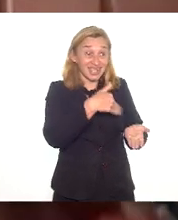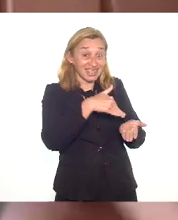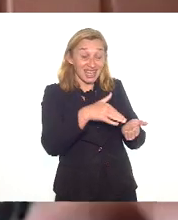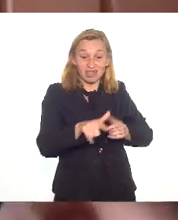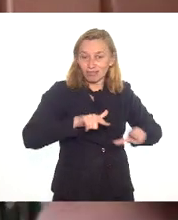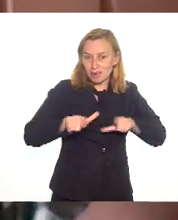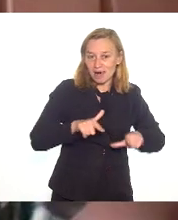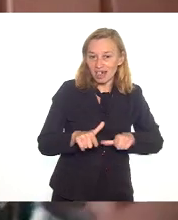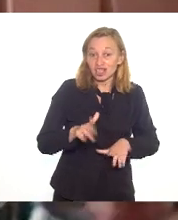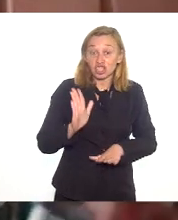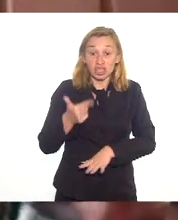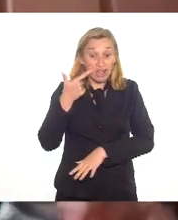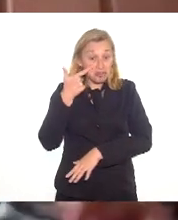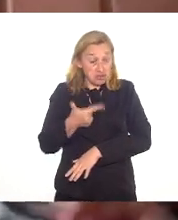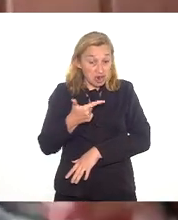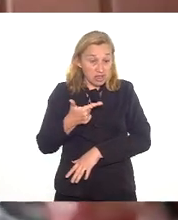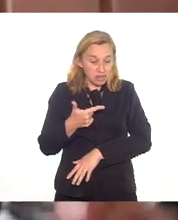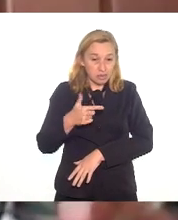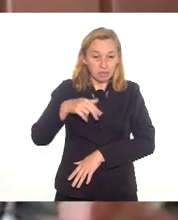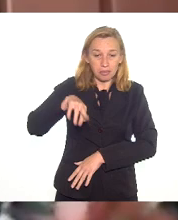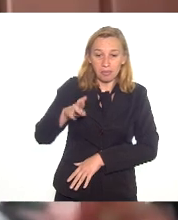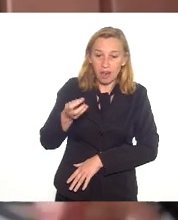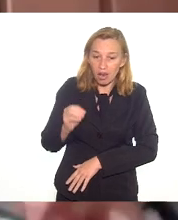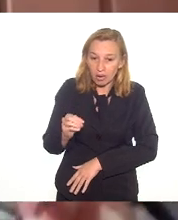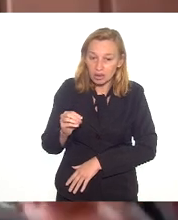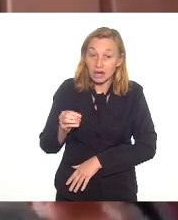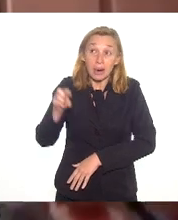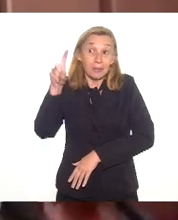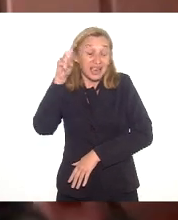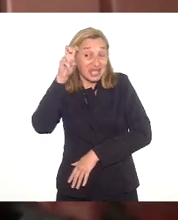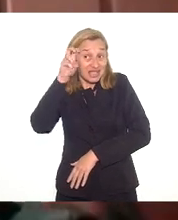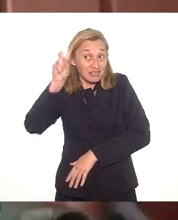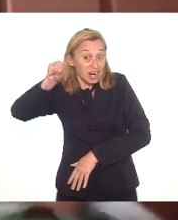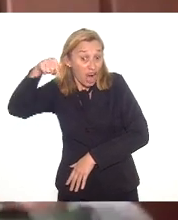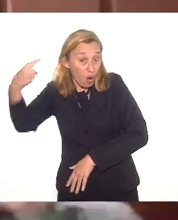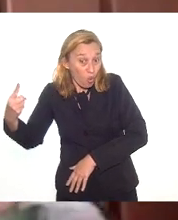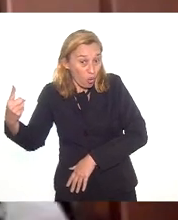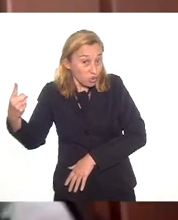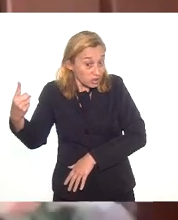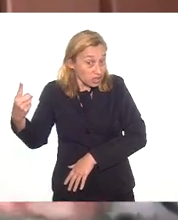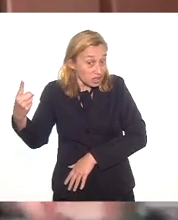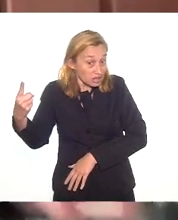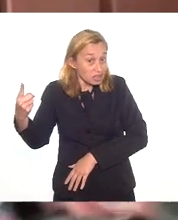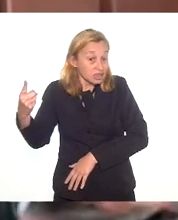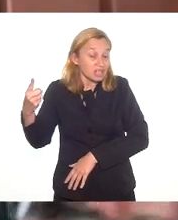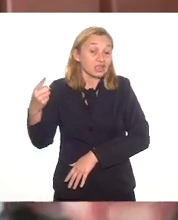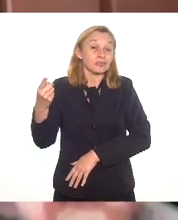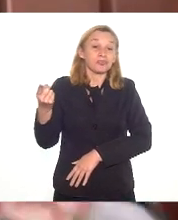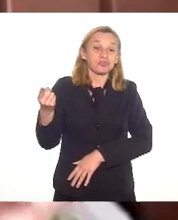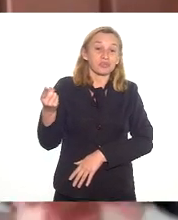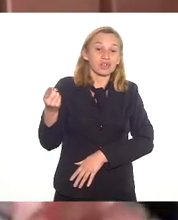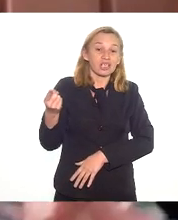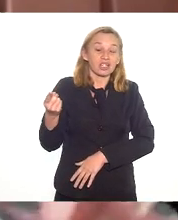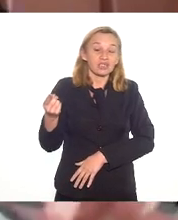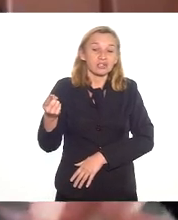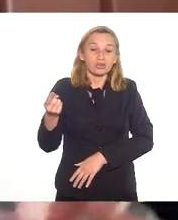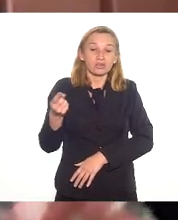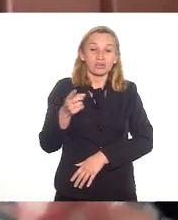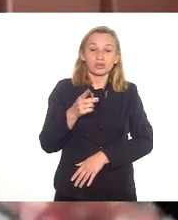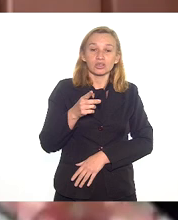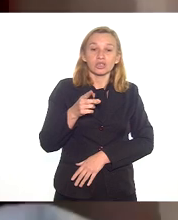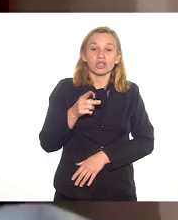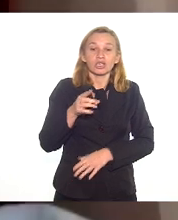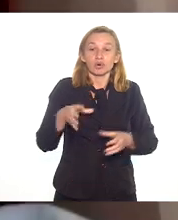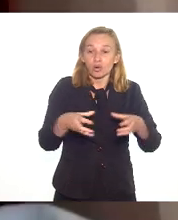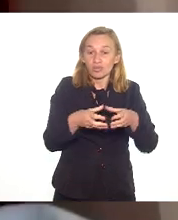a gente já está aqui vendo, Mauro, a continuidade para a quinta-feira que vem, que é a nossa agenda da